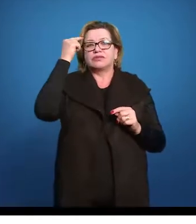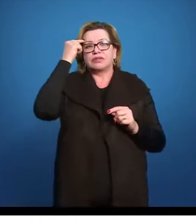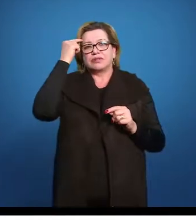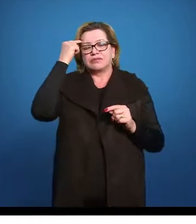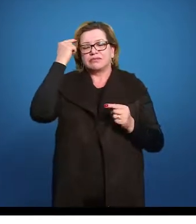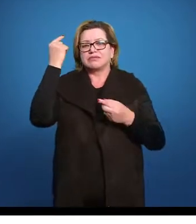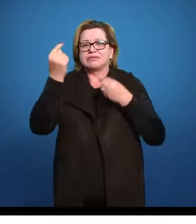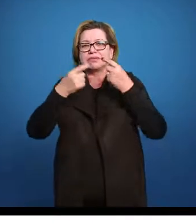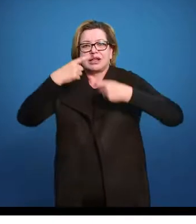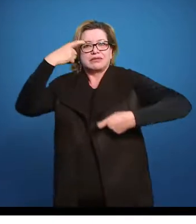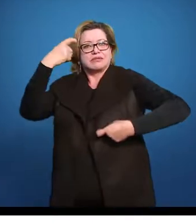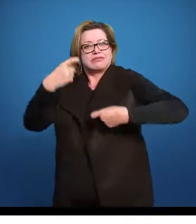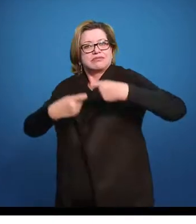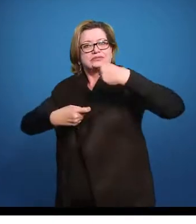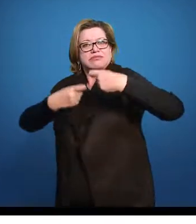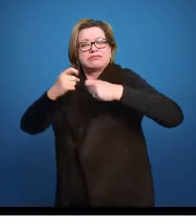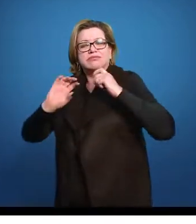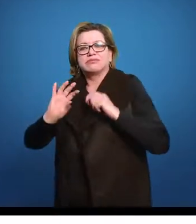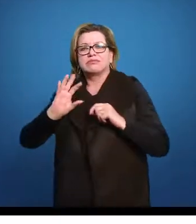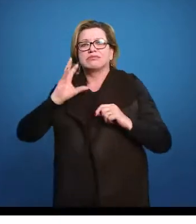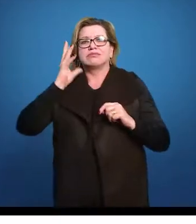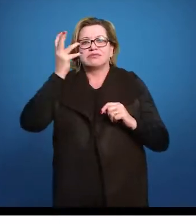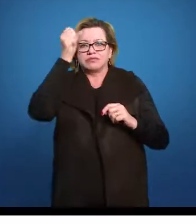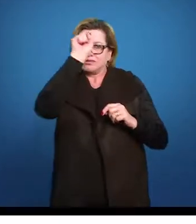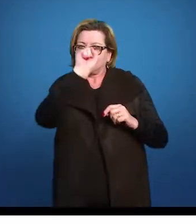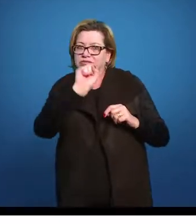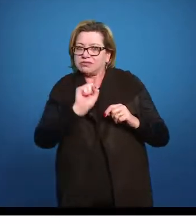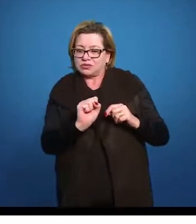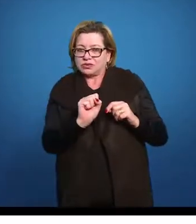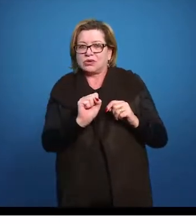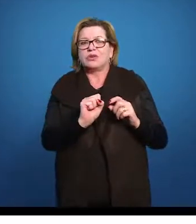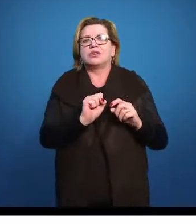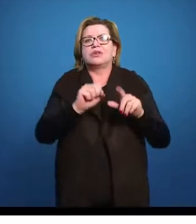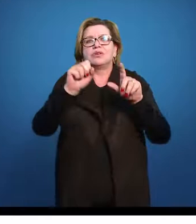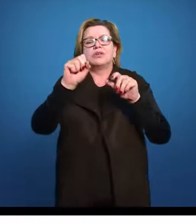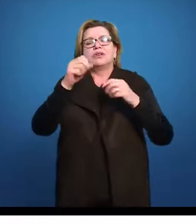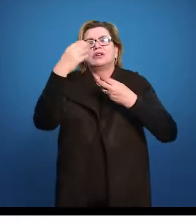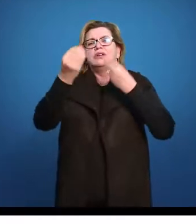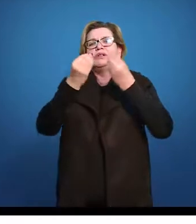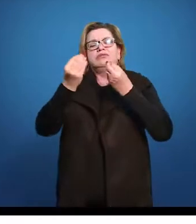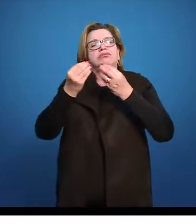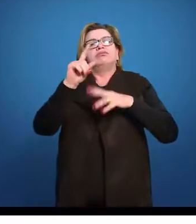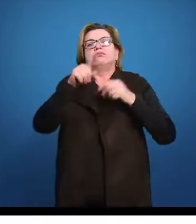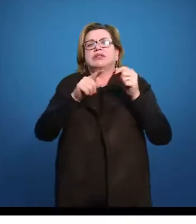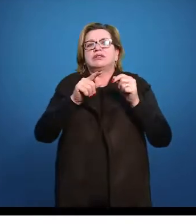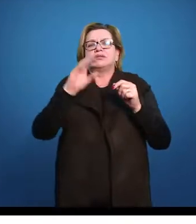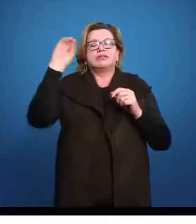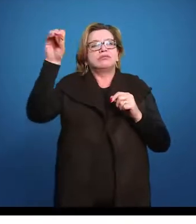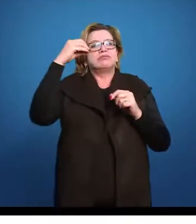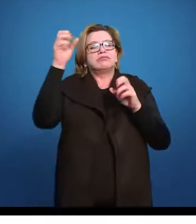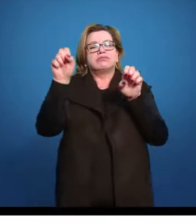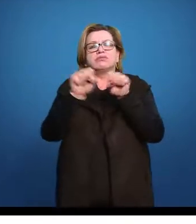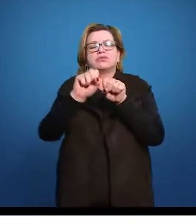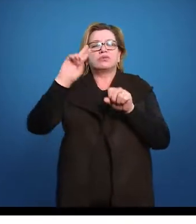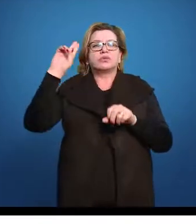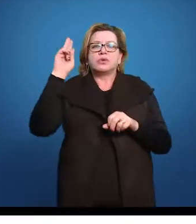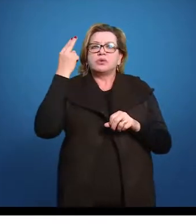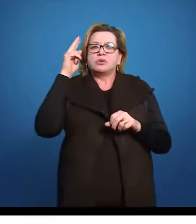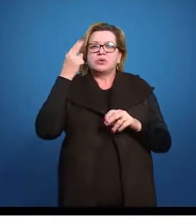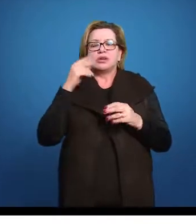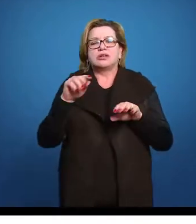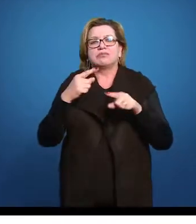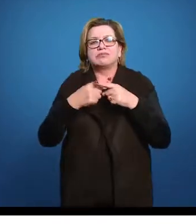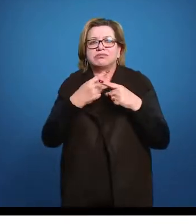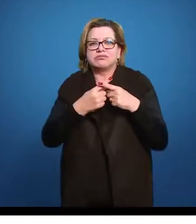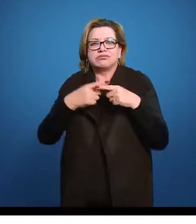guaranítica que nós temos lá no sul, no Rio Grande do Sul, entre o Rio Grande do Sul e o Uruguai. O acontece? A colônia de sacramento, que era do